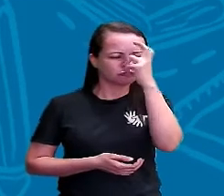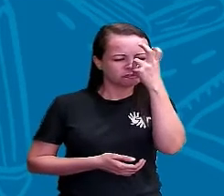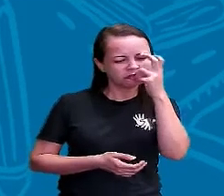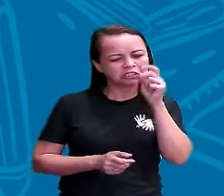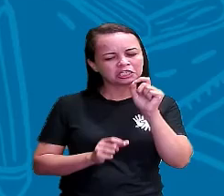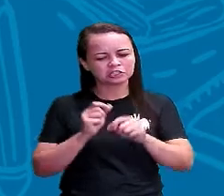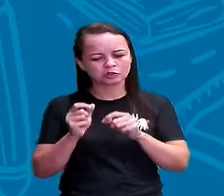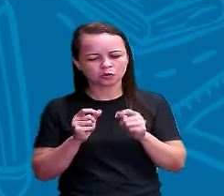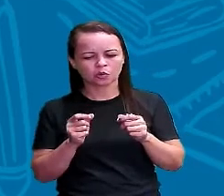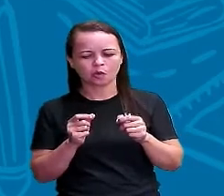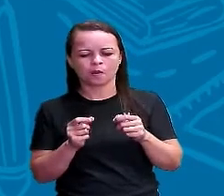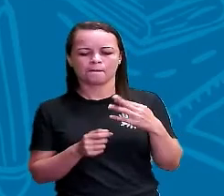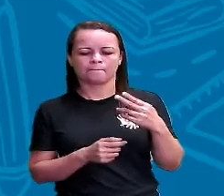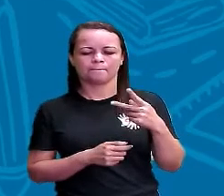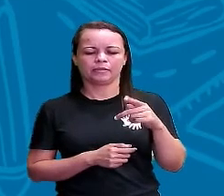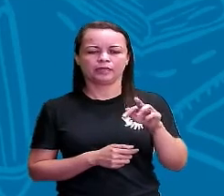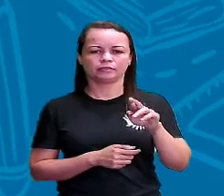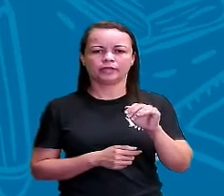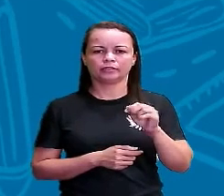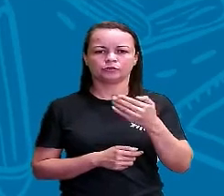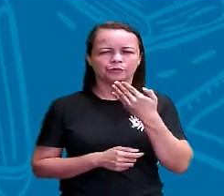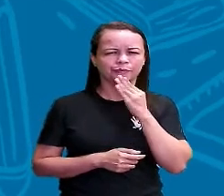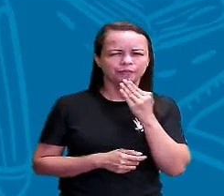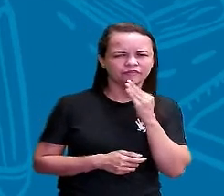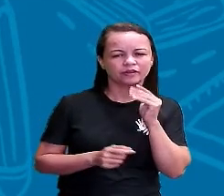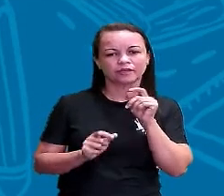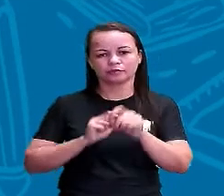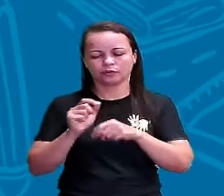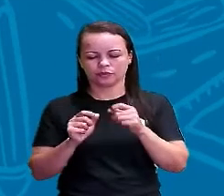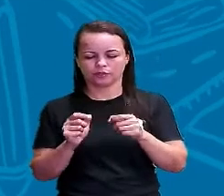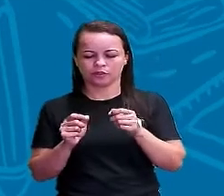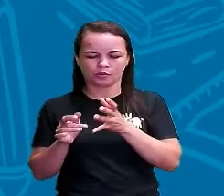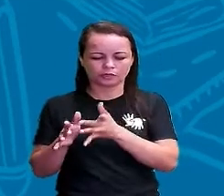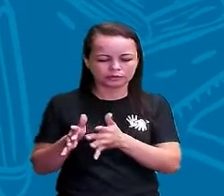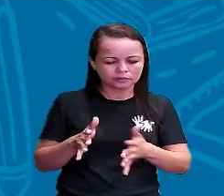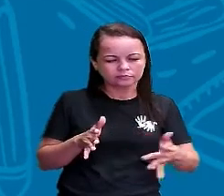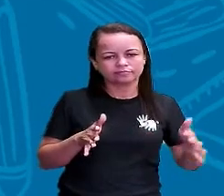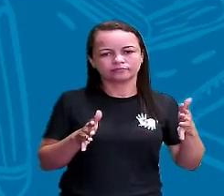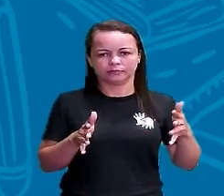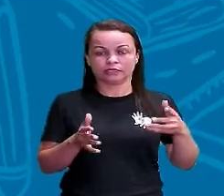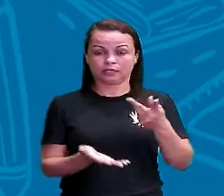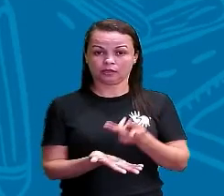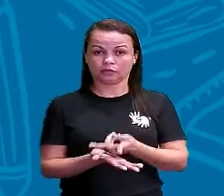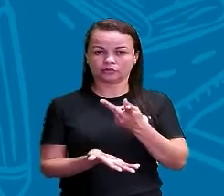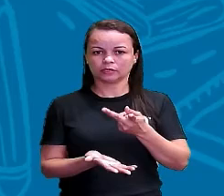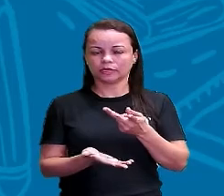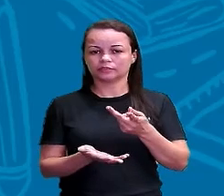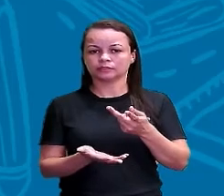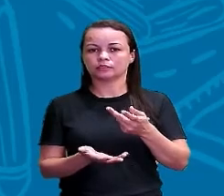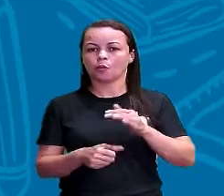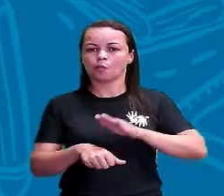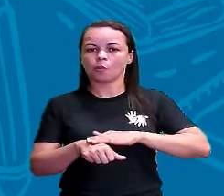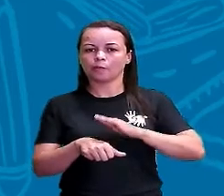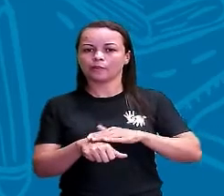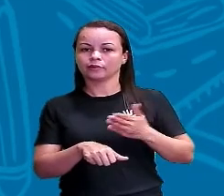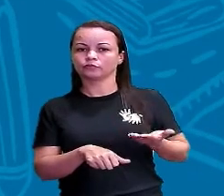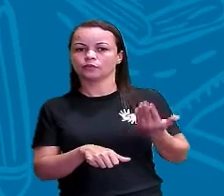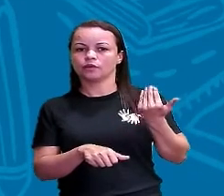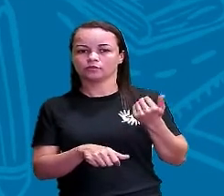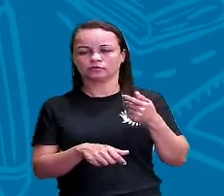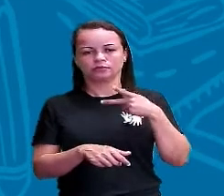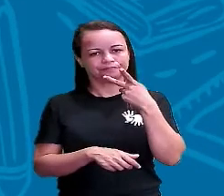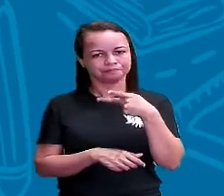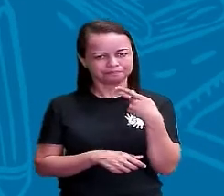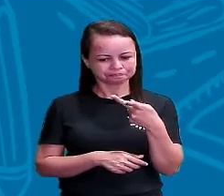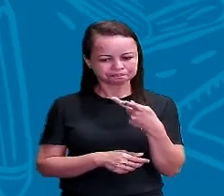Qual é a diferença? O imperfeito é uma ação contínua que ocorria em momento anterior da fala. Ou seja,